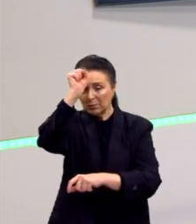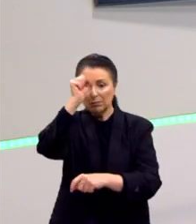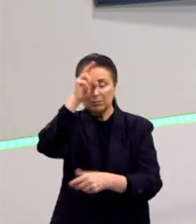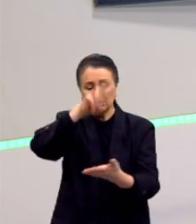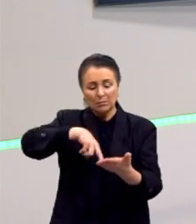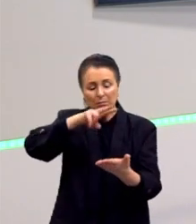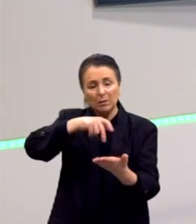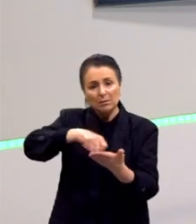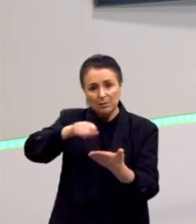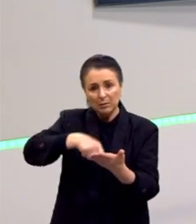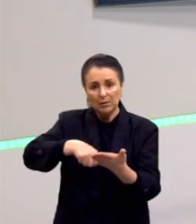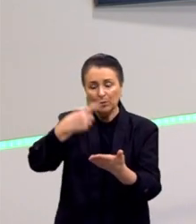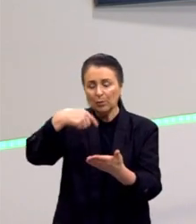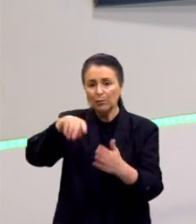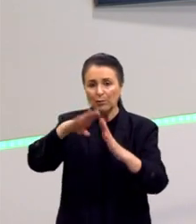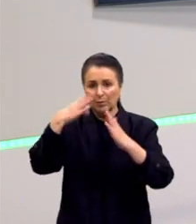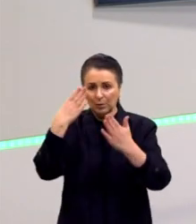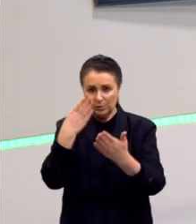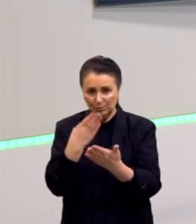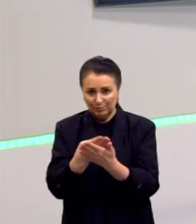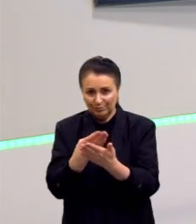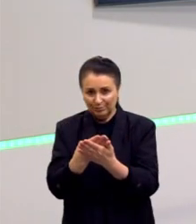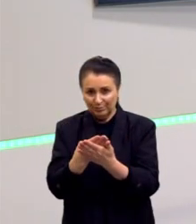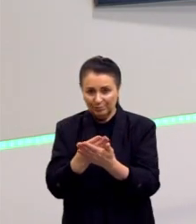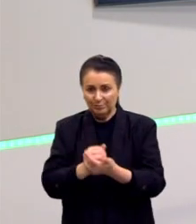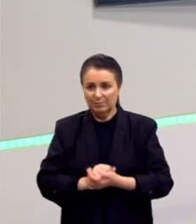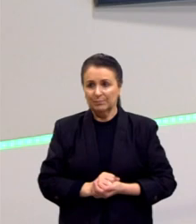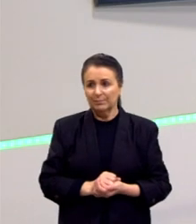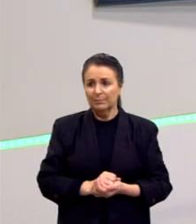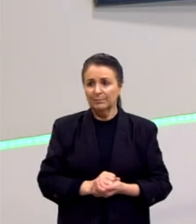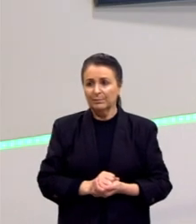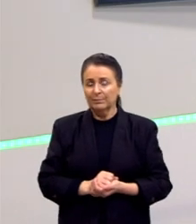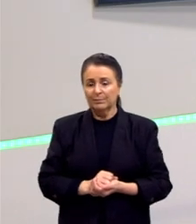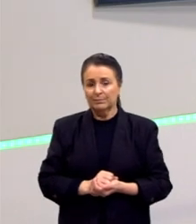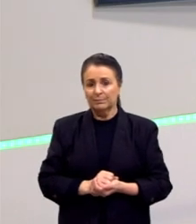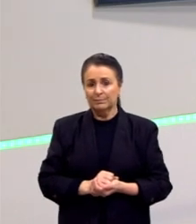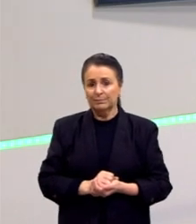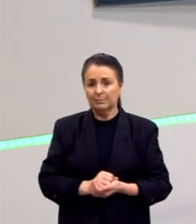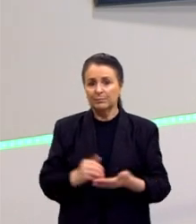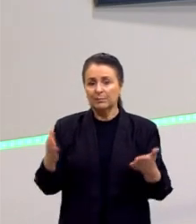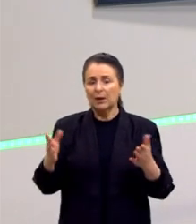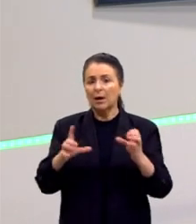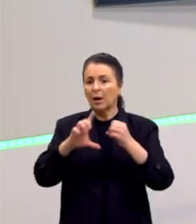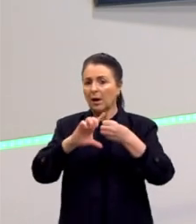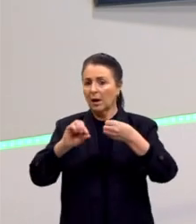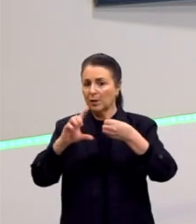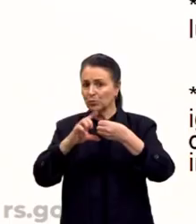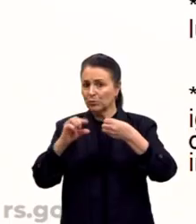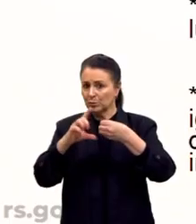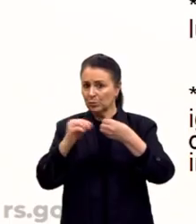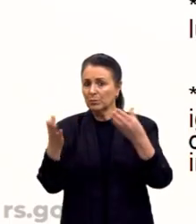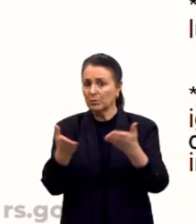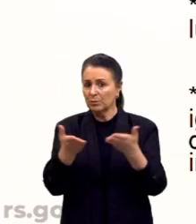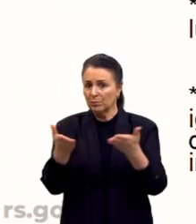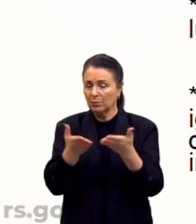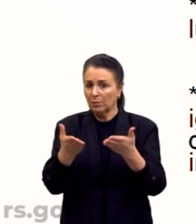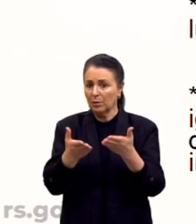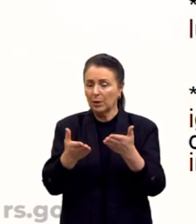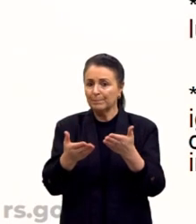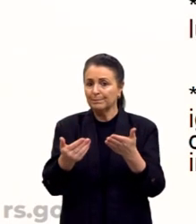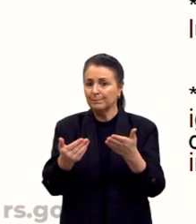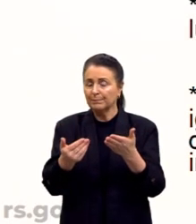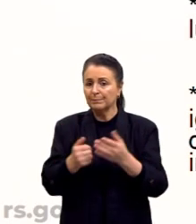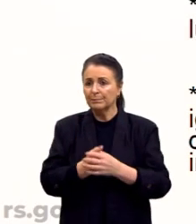presente em menor grau nessas condições. Vamos ver alguns artigos desse segundo